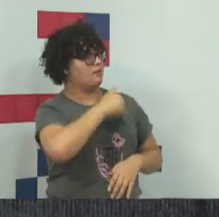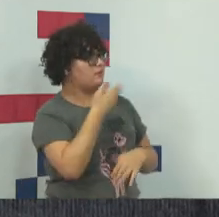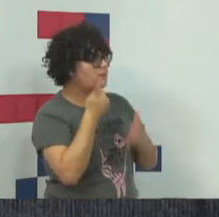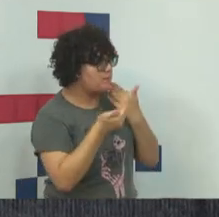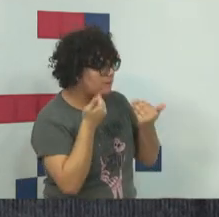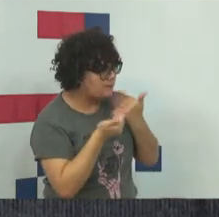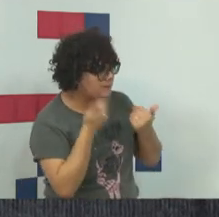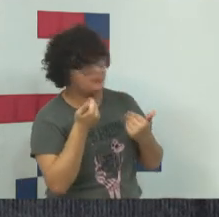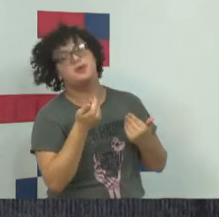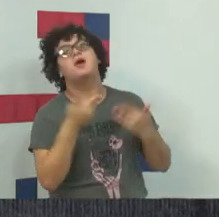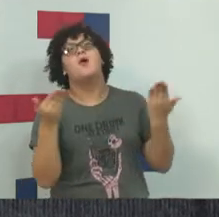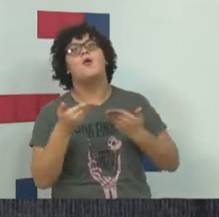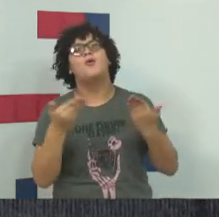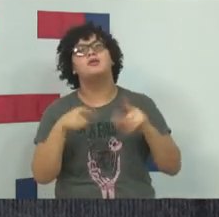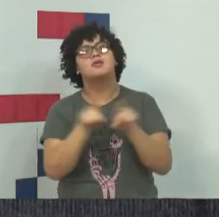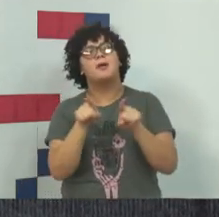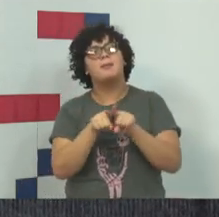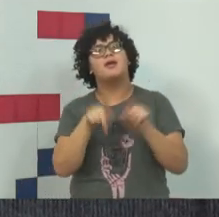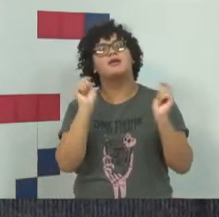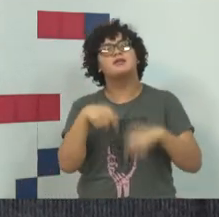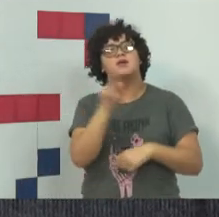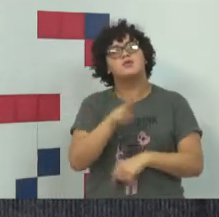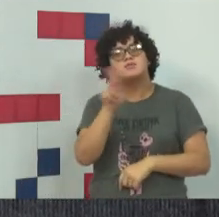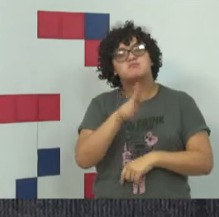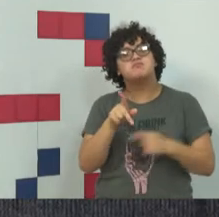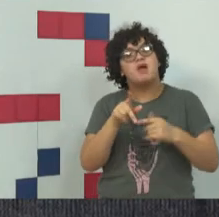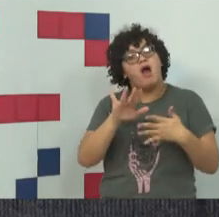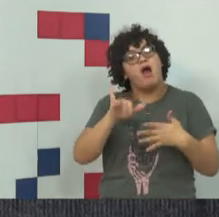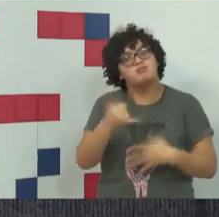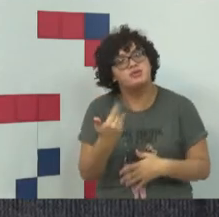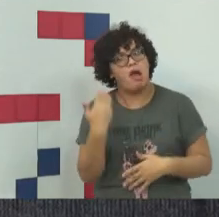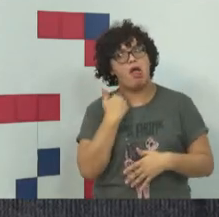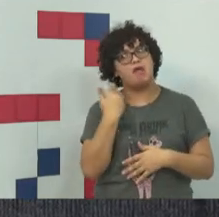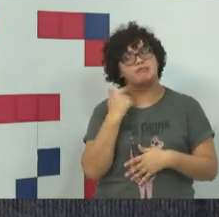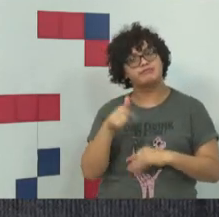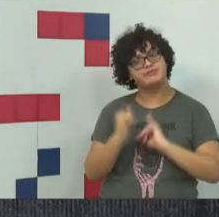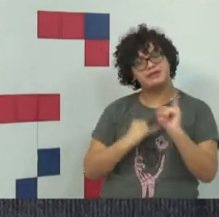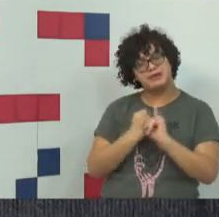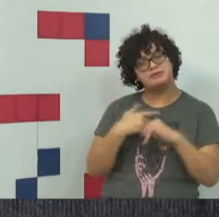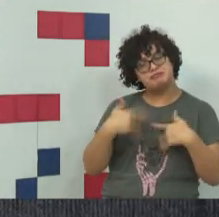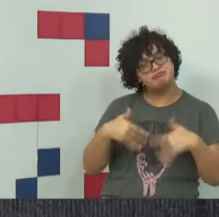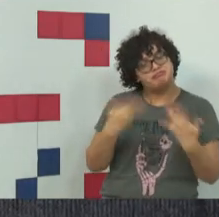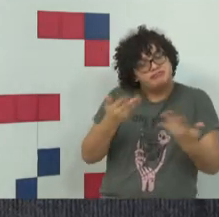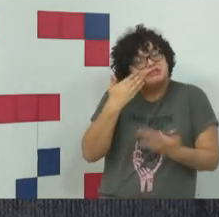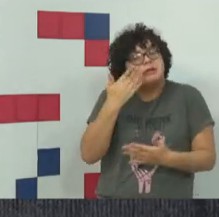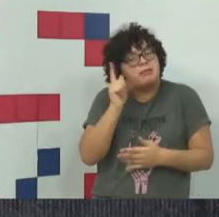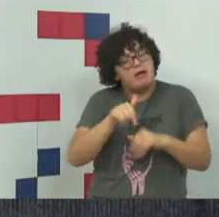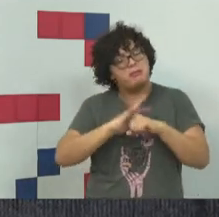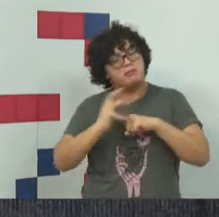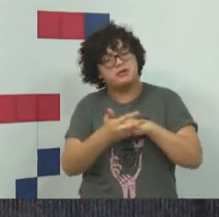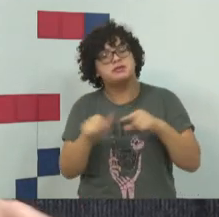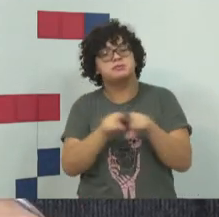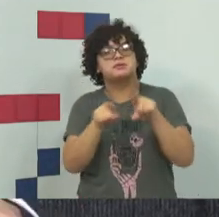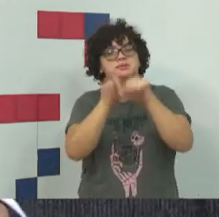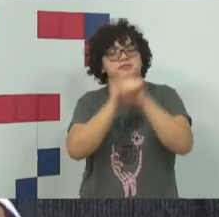estamos, portanto, usando e abusando dessa ferramenta. Mais do que nunca, a pandemia trouxe o